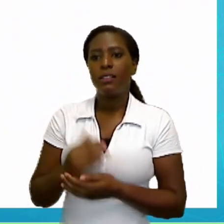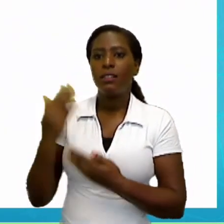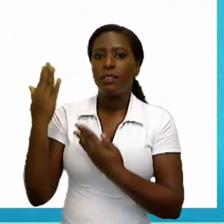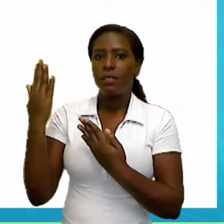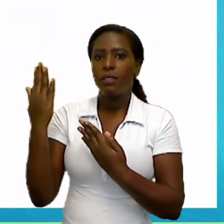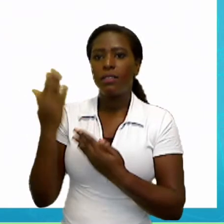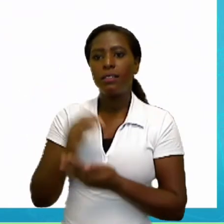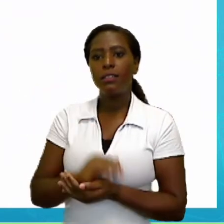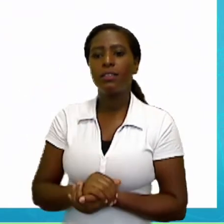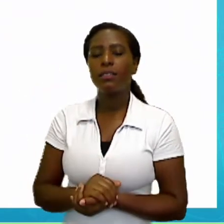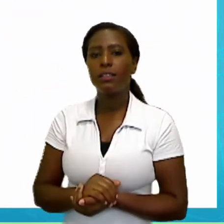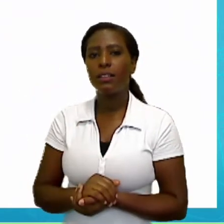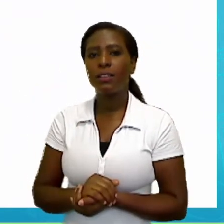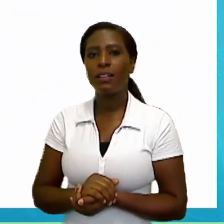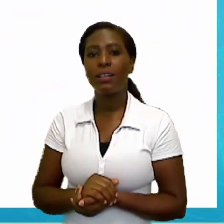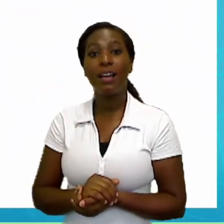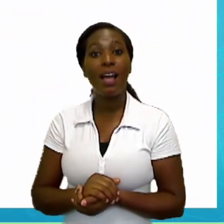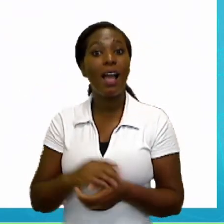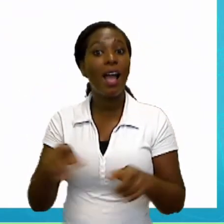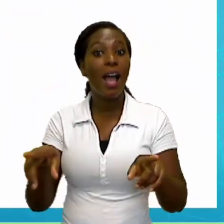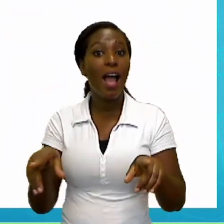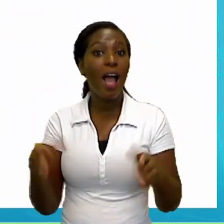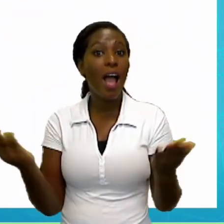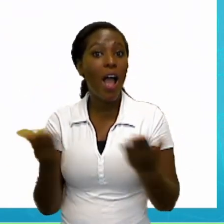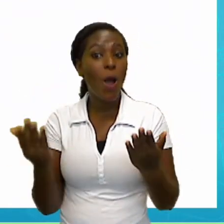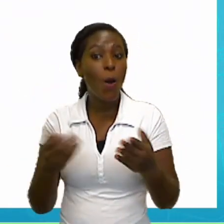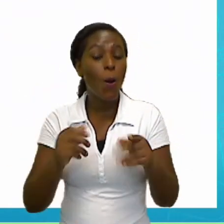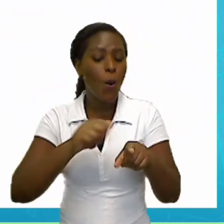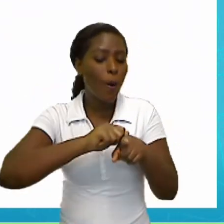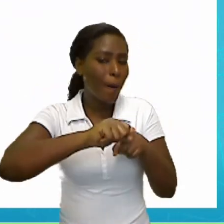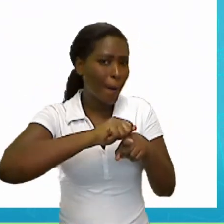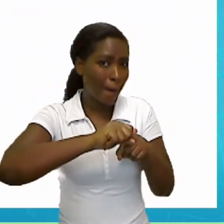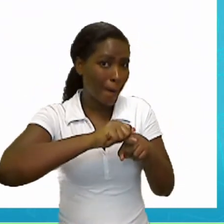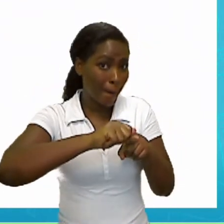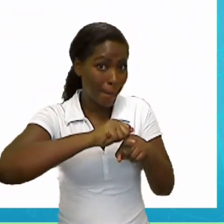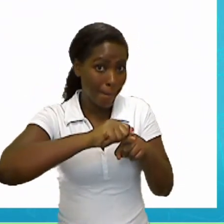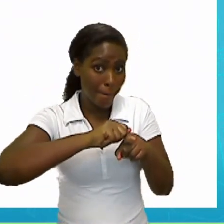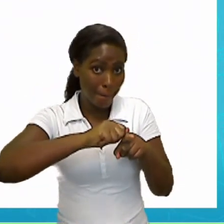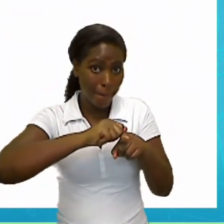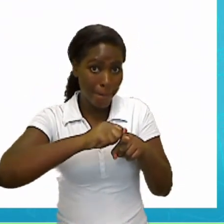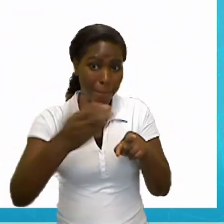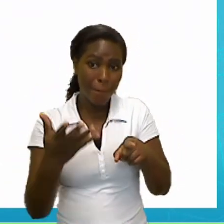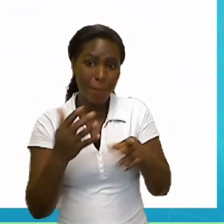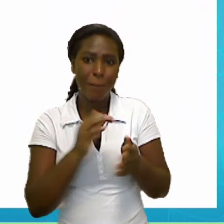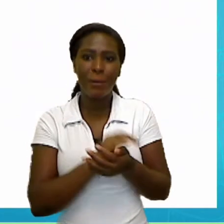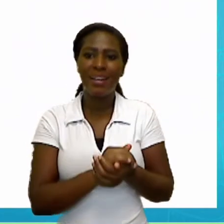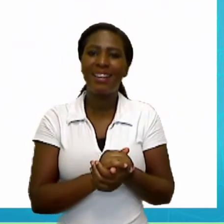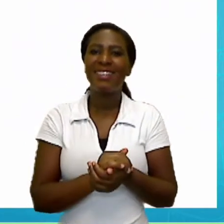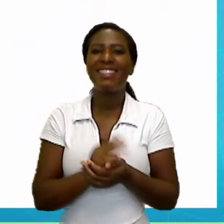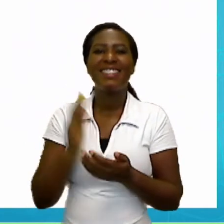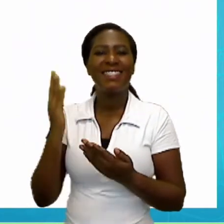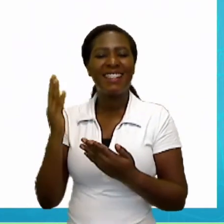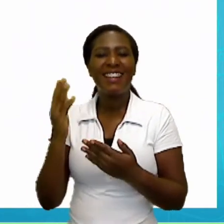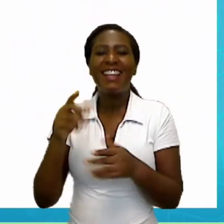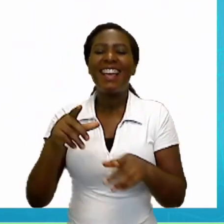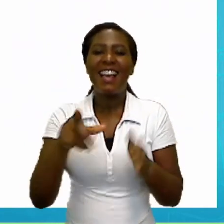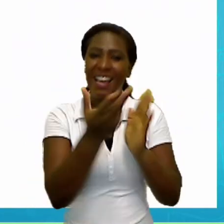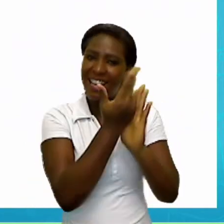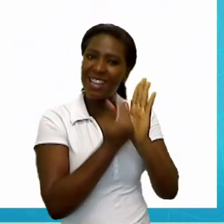E agora eu tenho aquela que apaga tudo. Na própria imagem, eu dei até dica como é se escreve, né? Vamos lá. Eraser.